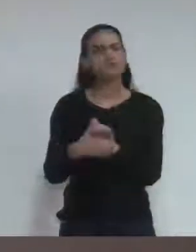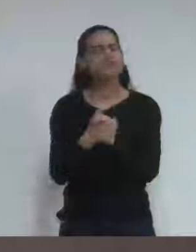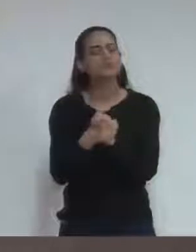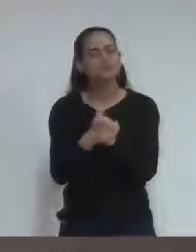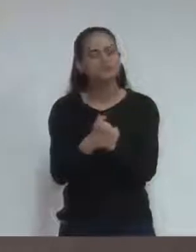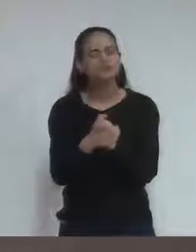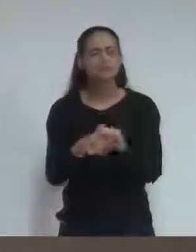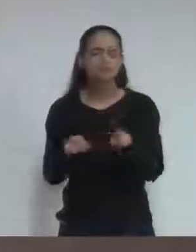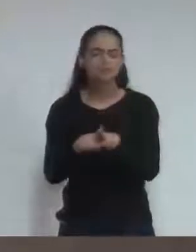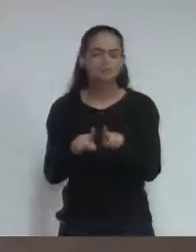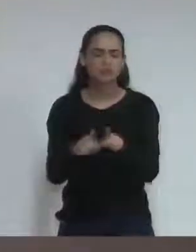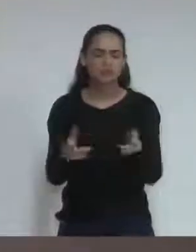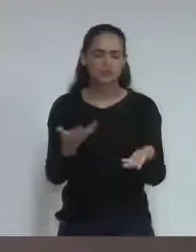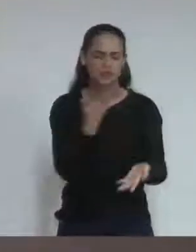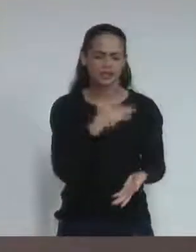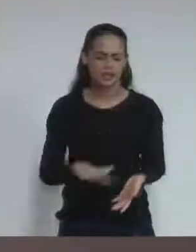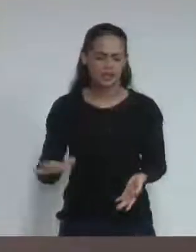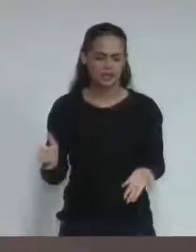pedido, não nenhum protesto,